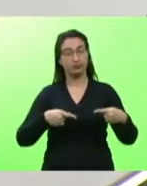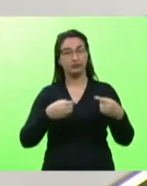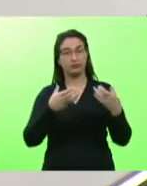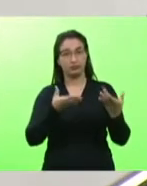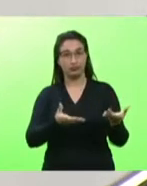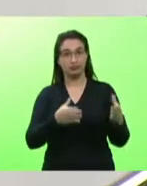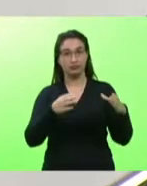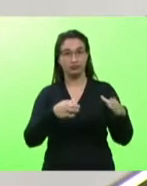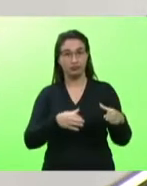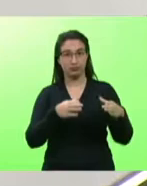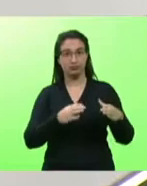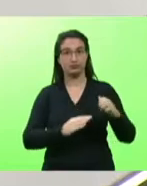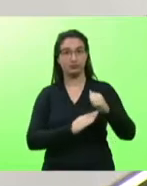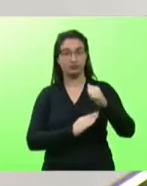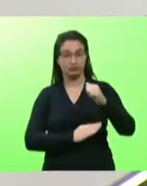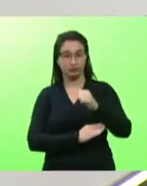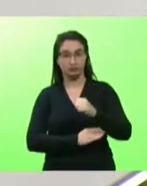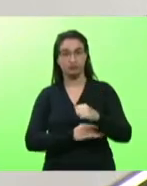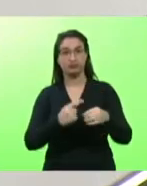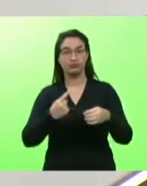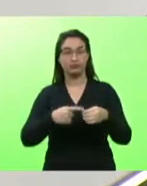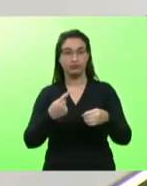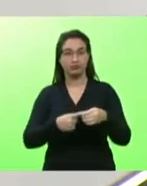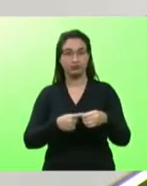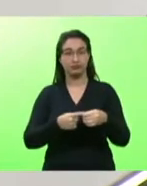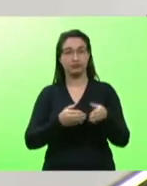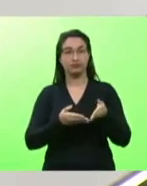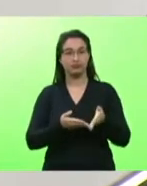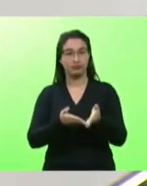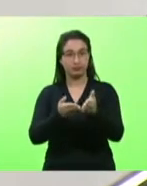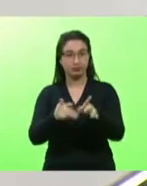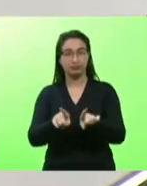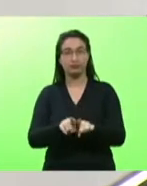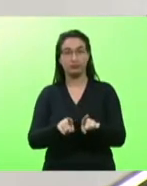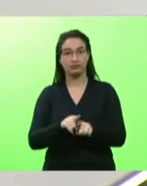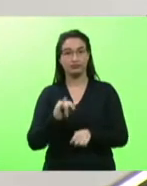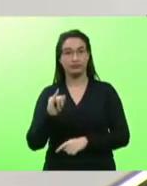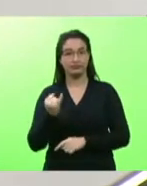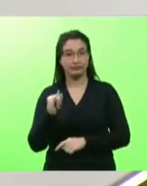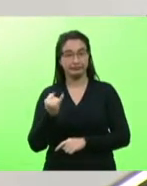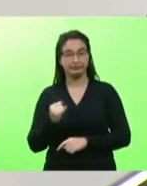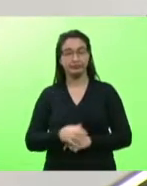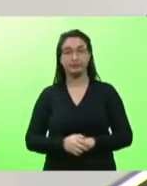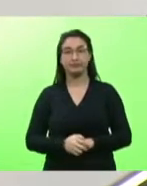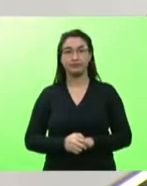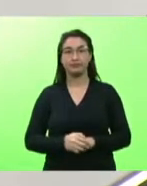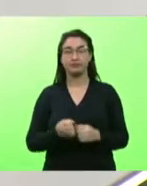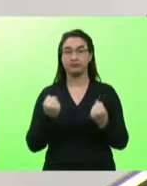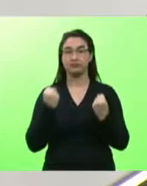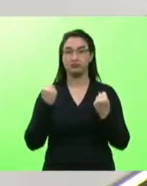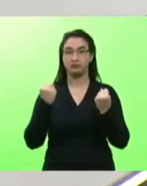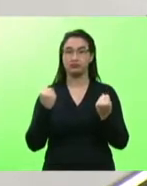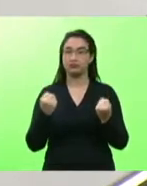do porto Itajaí Navegantes, e no mercado, fortalecendo a cadeia logística,